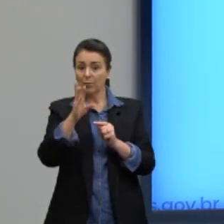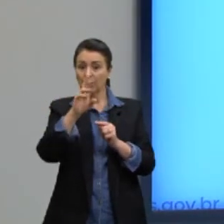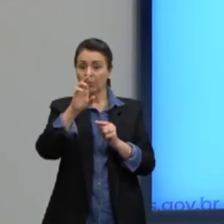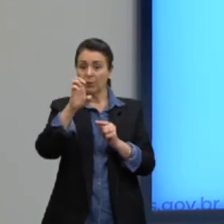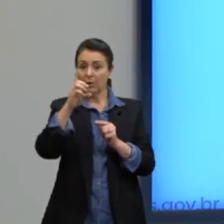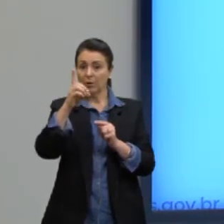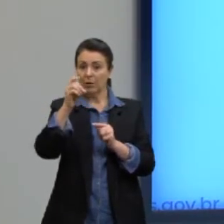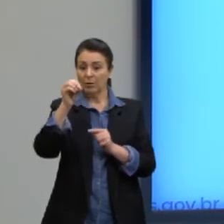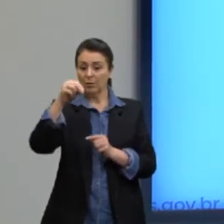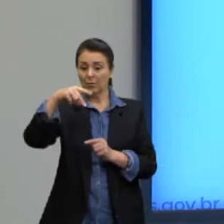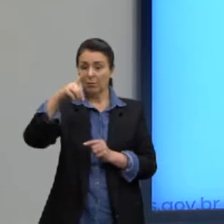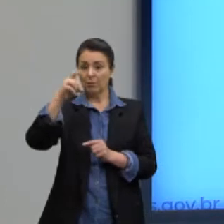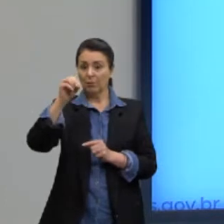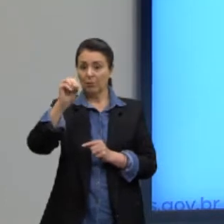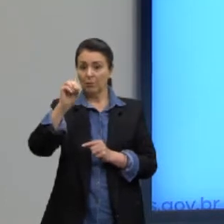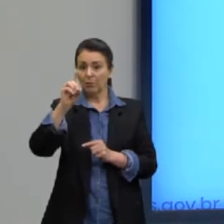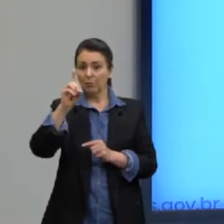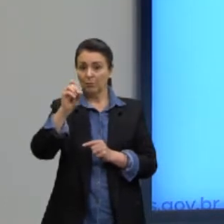poliedro.